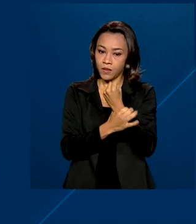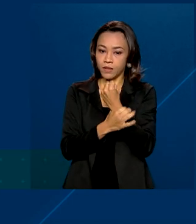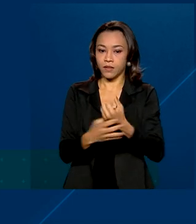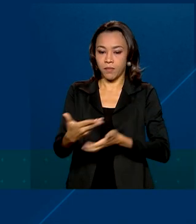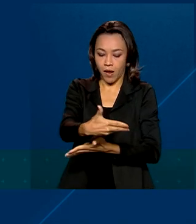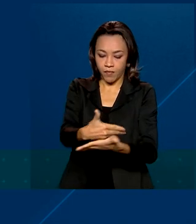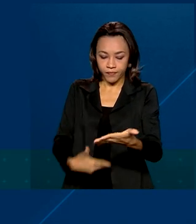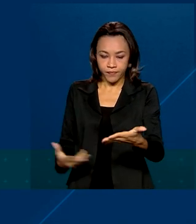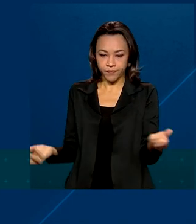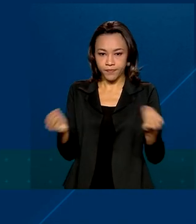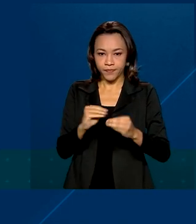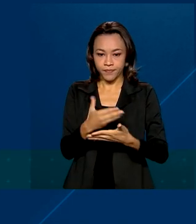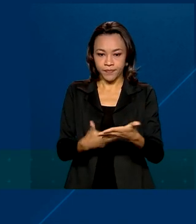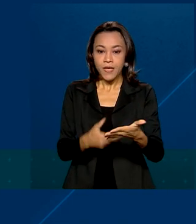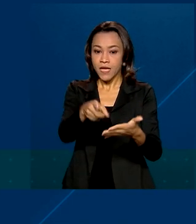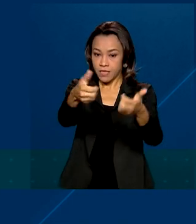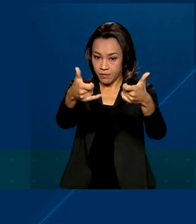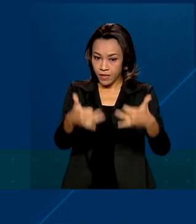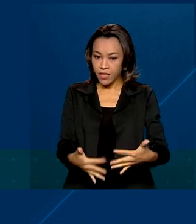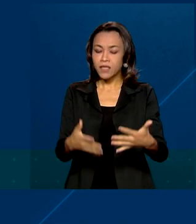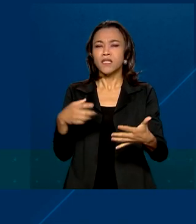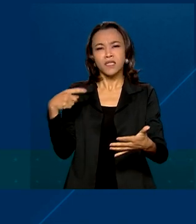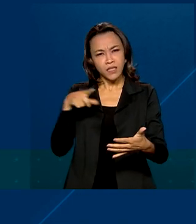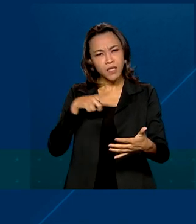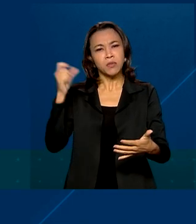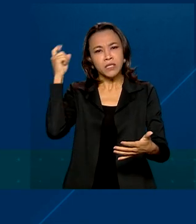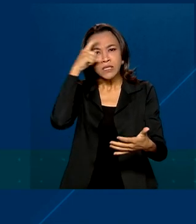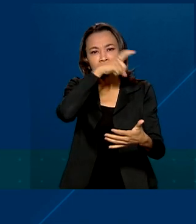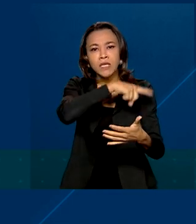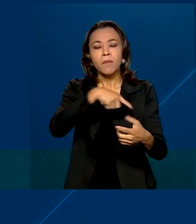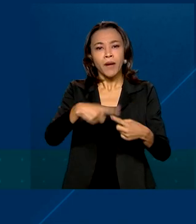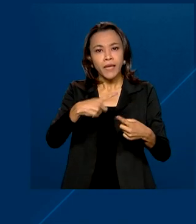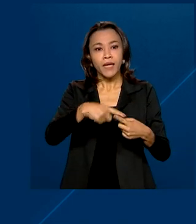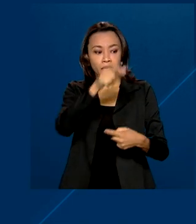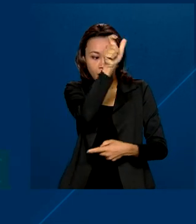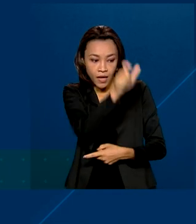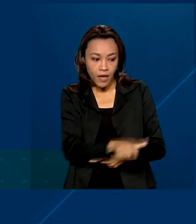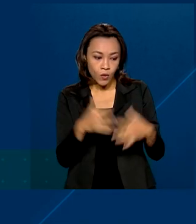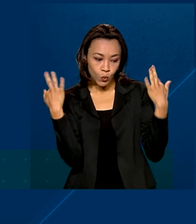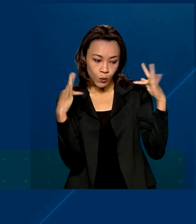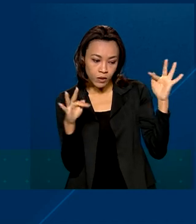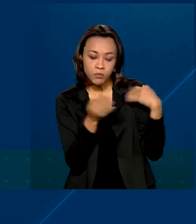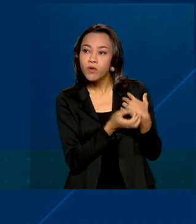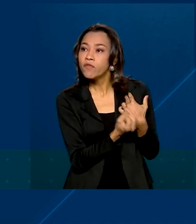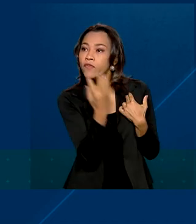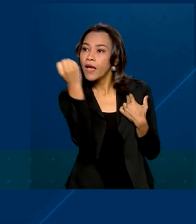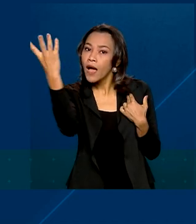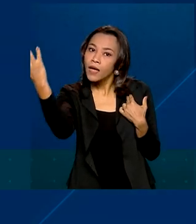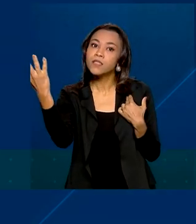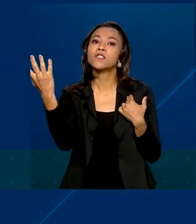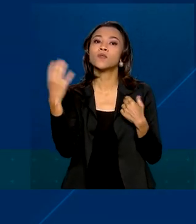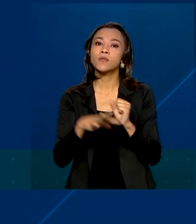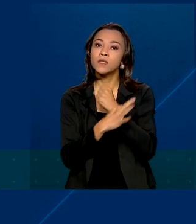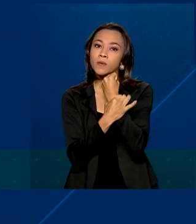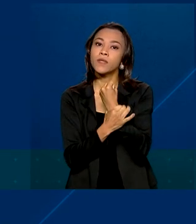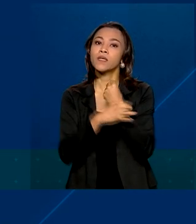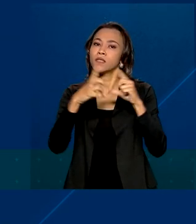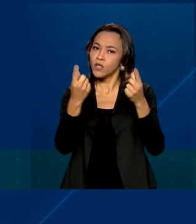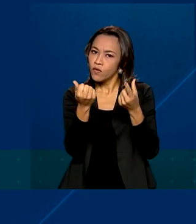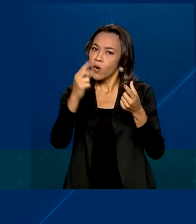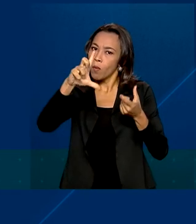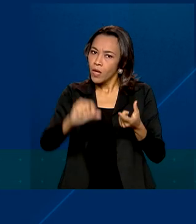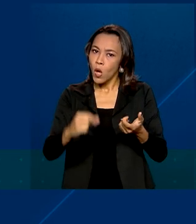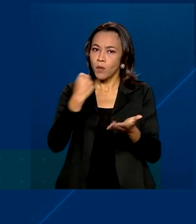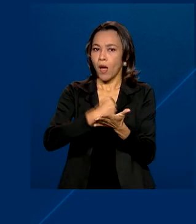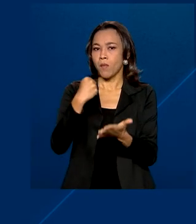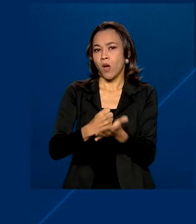muito grande para que o turista possa viajar não apenas com mais segurança, mas também com um preço menor da passagem. O foco das três